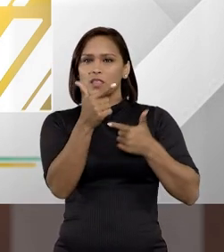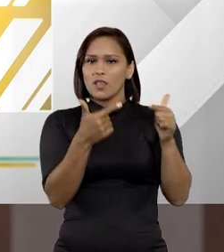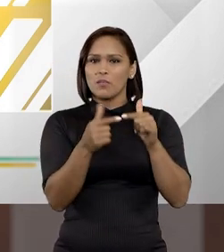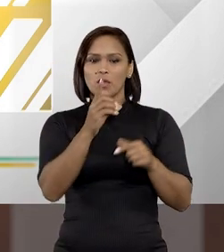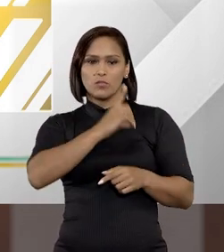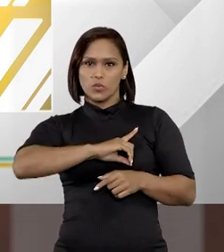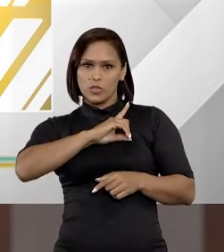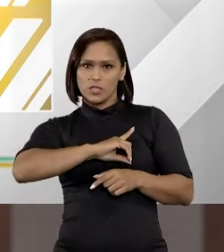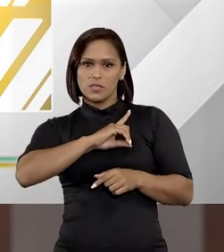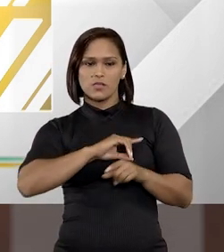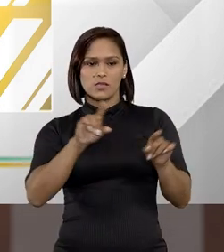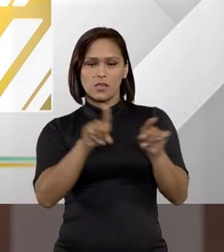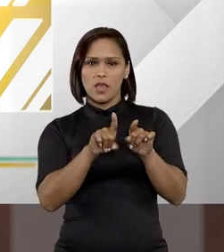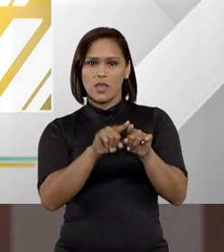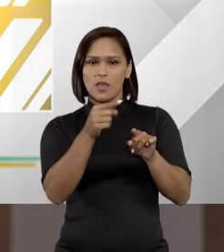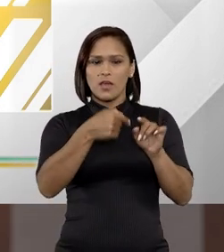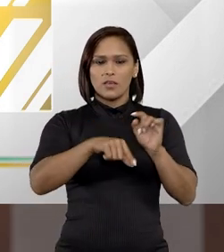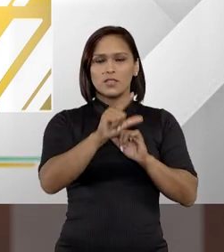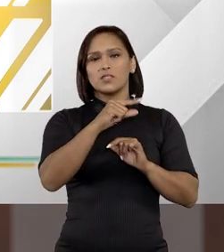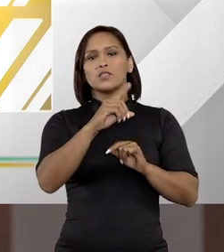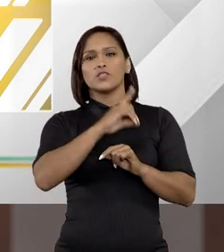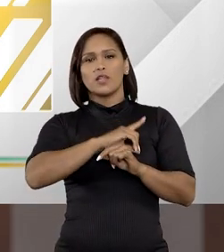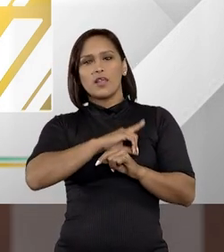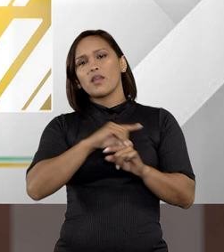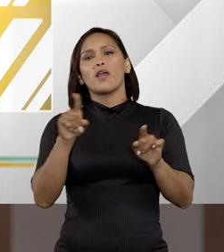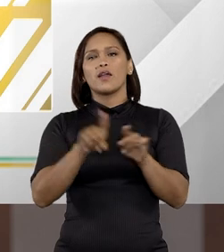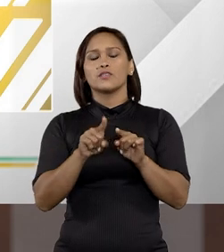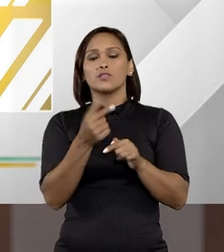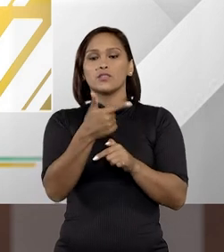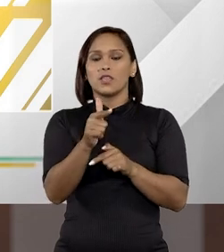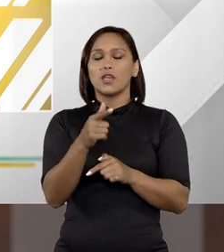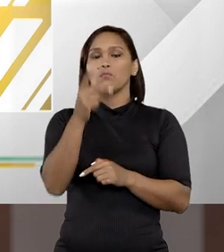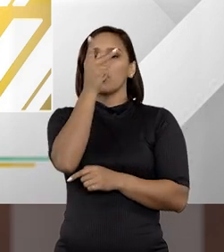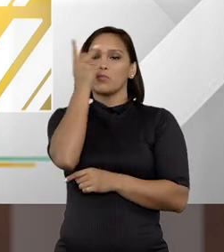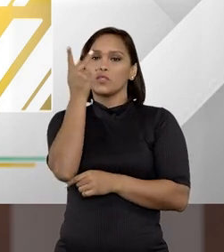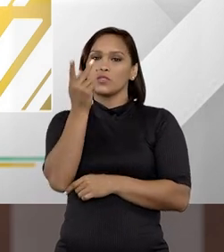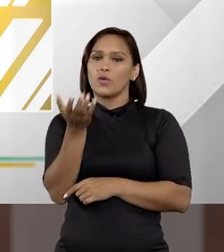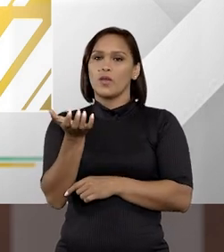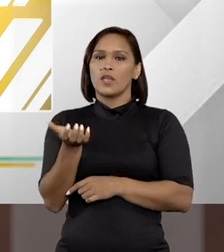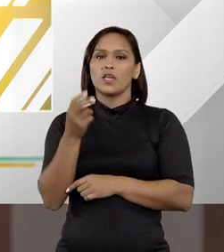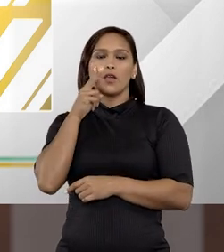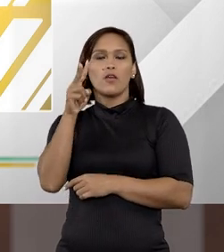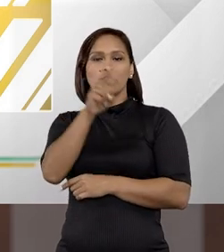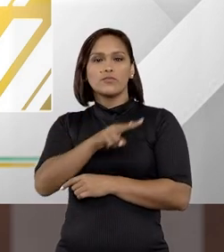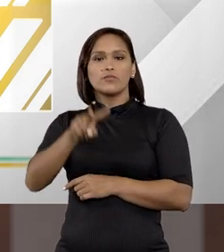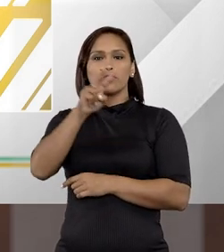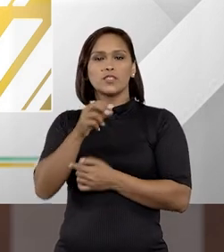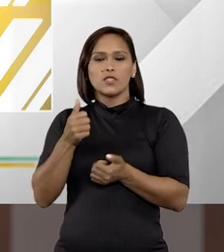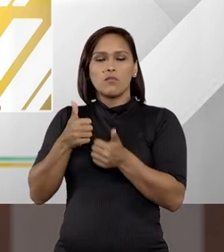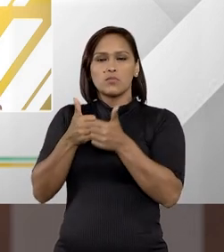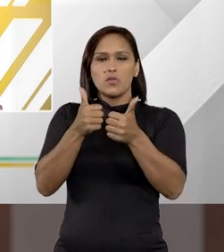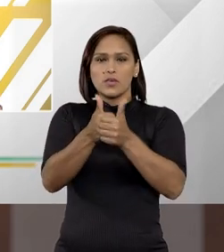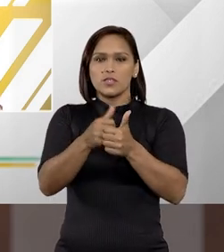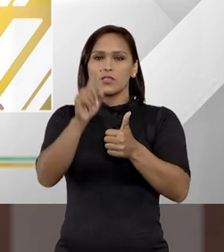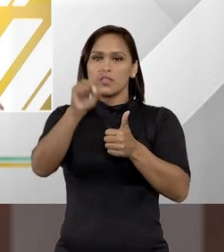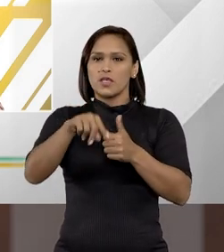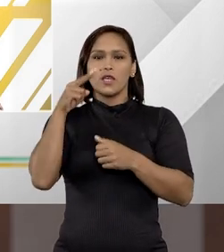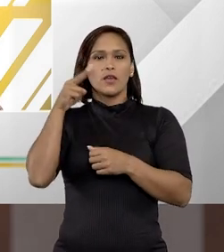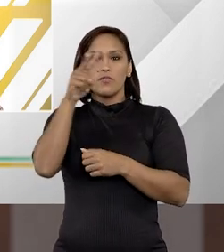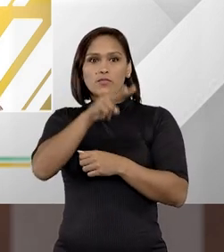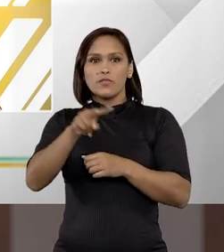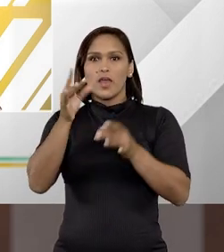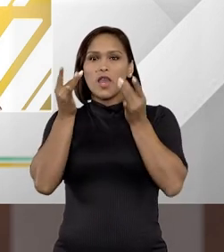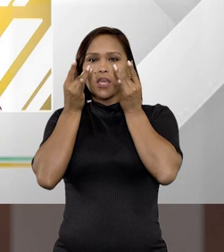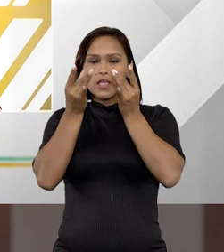no âmbito das carreiras de delegado que há uma pessoa que tem uma visão tão progressista, que tem uma visão